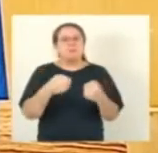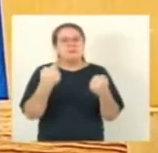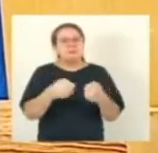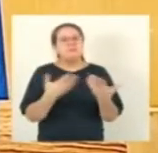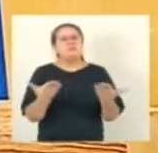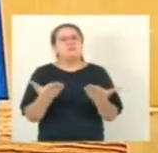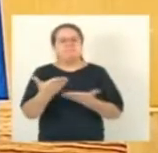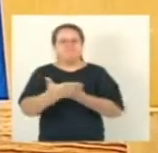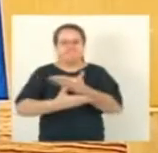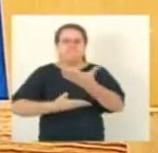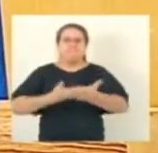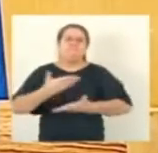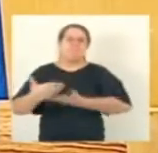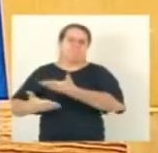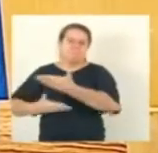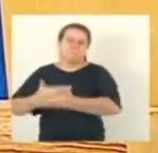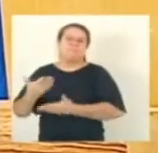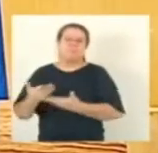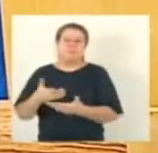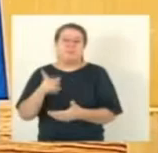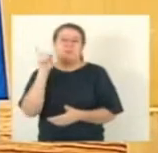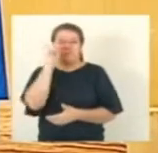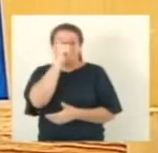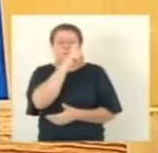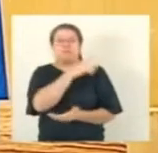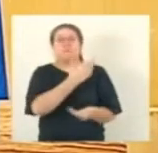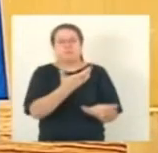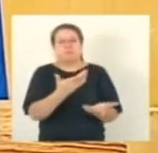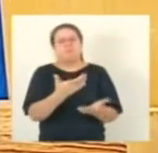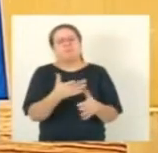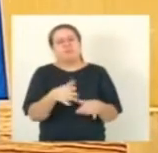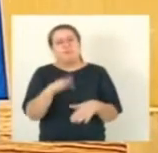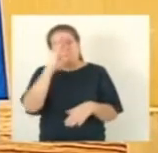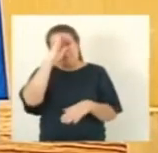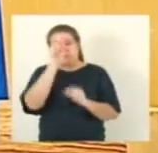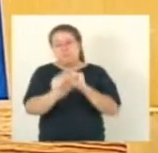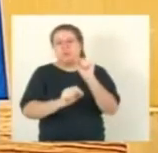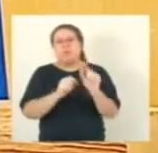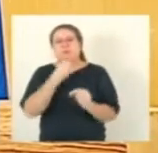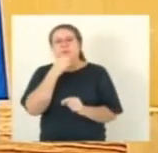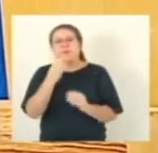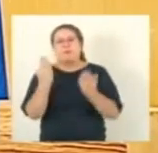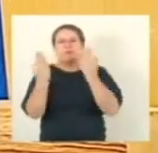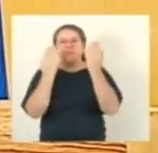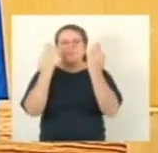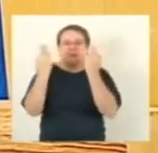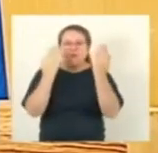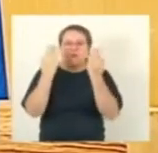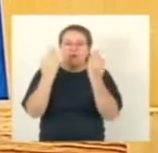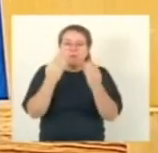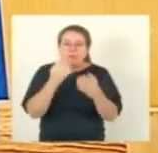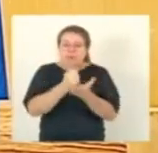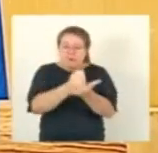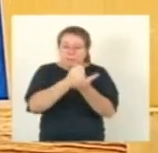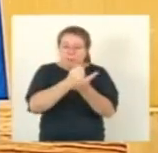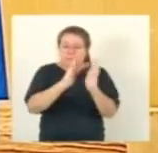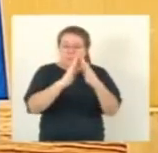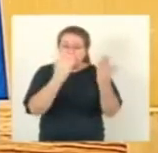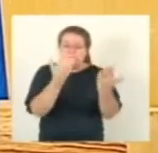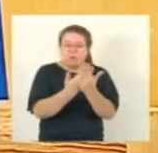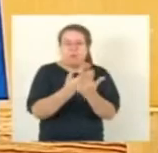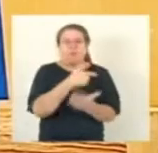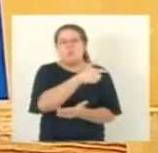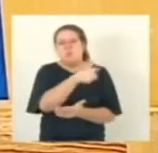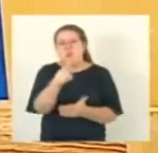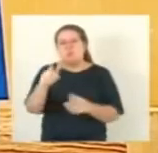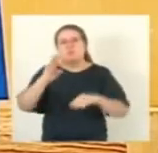uma equipe multidisciplinar, principalmente de psicólogos, para apoio às escolas, passou da hora. É algo que está cada vez mais